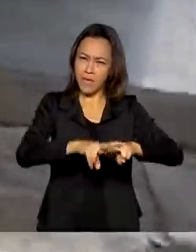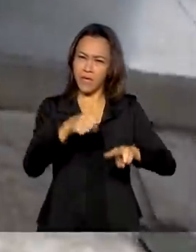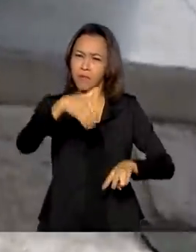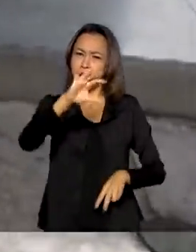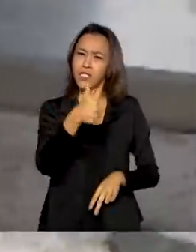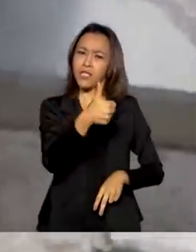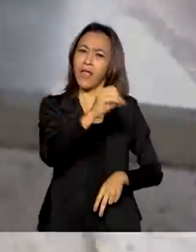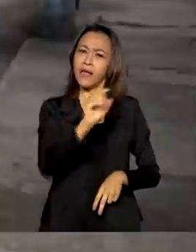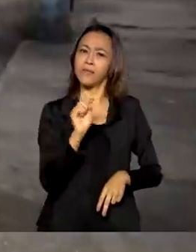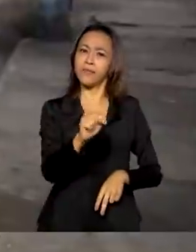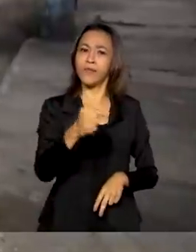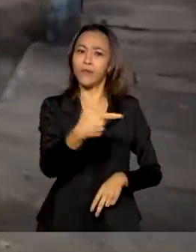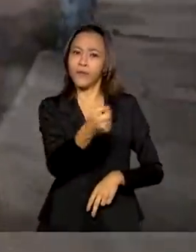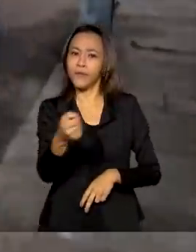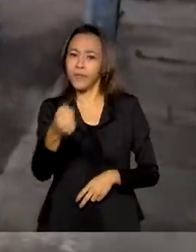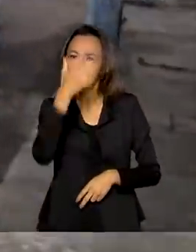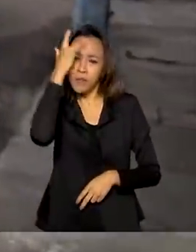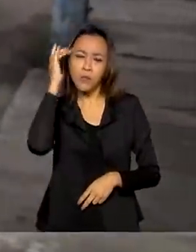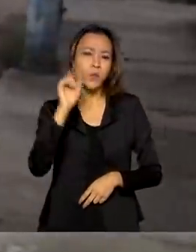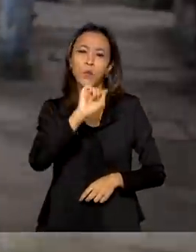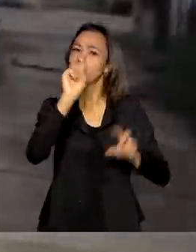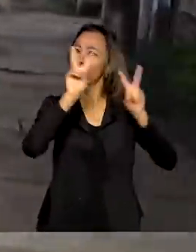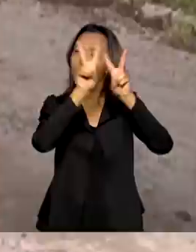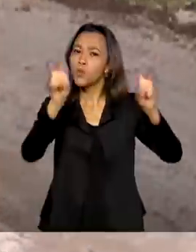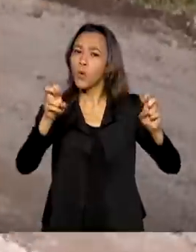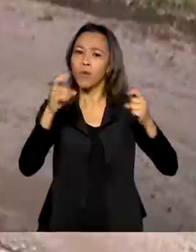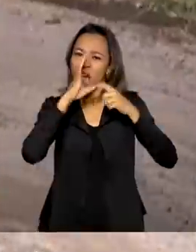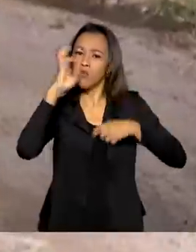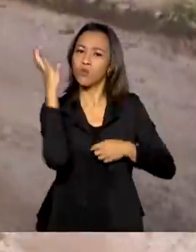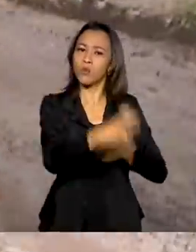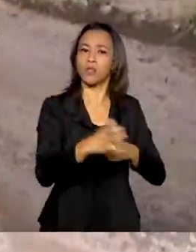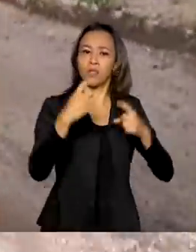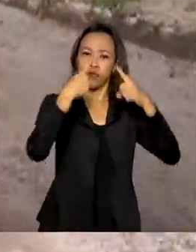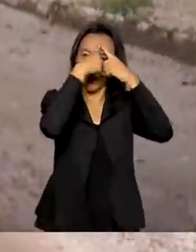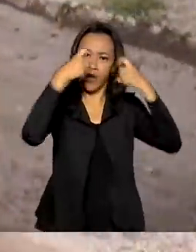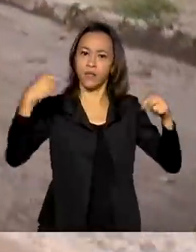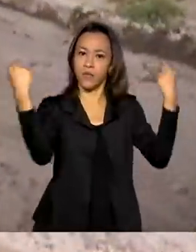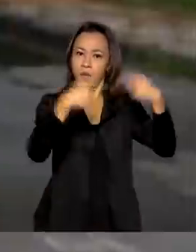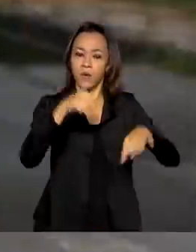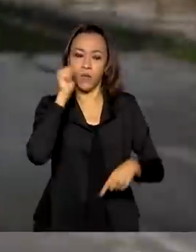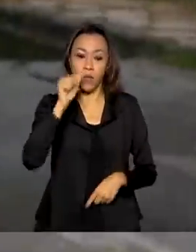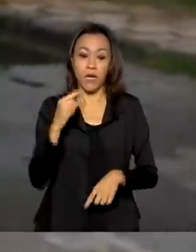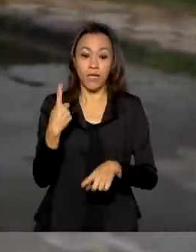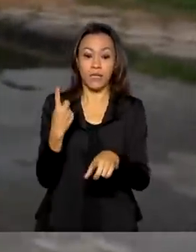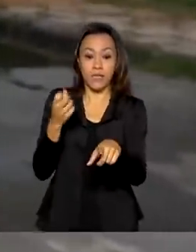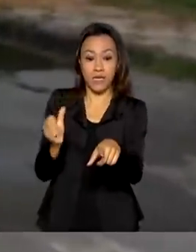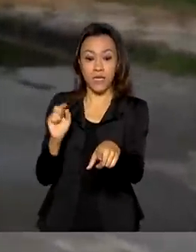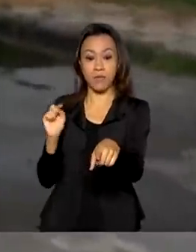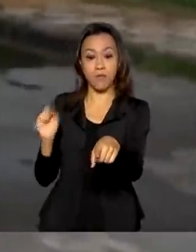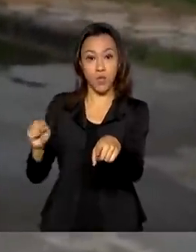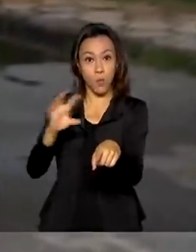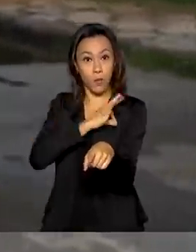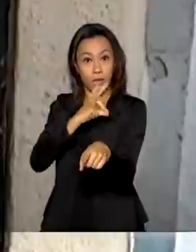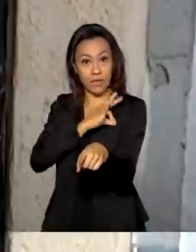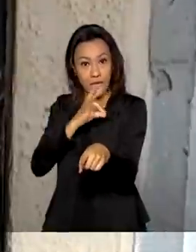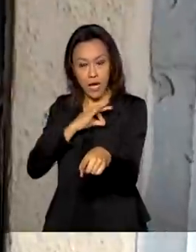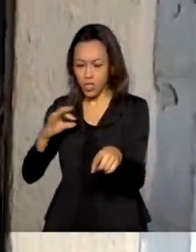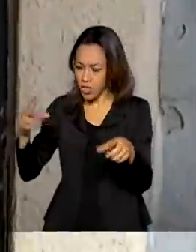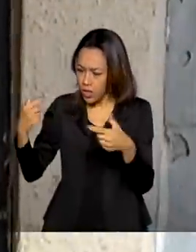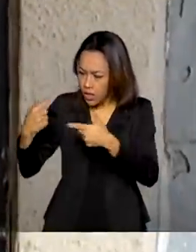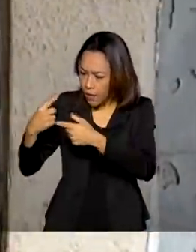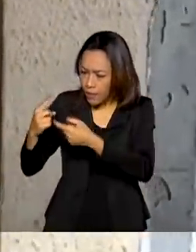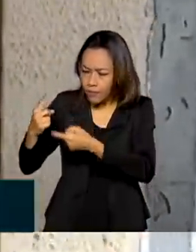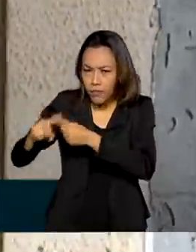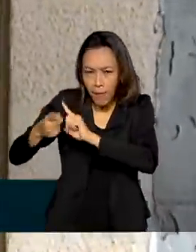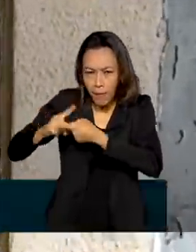e 200 pessoas acusadas de violência doméstica. Cerca de 16 mil policiais civis atuaram em conjunto e